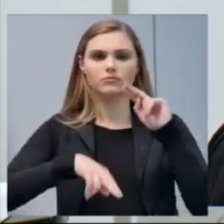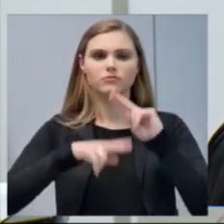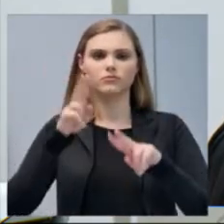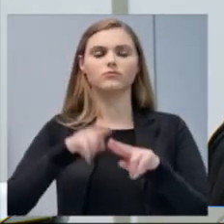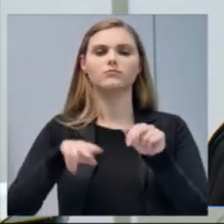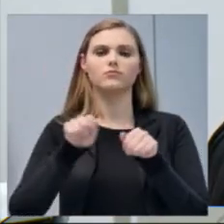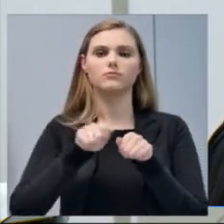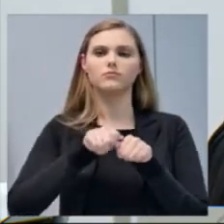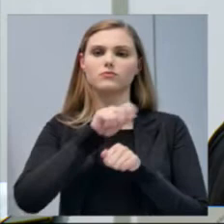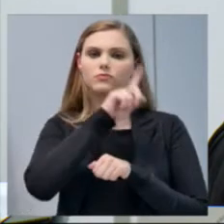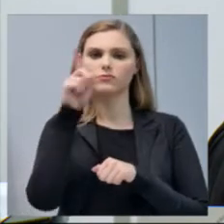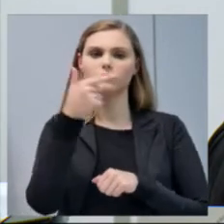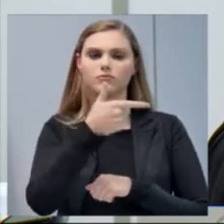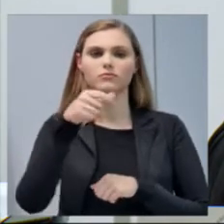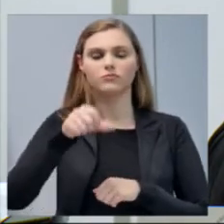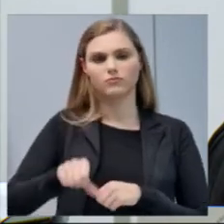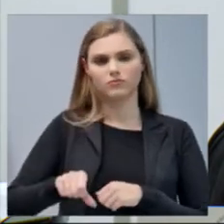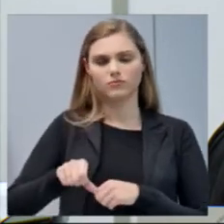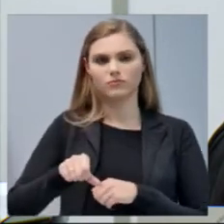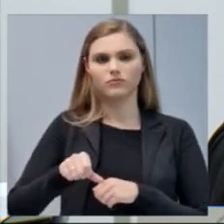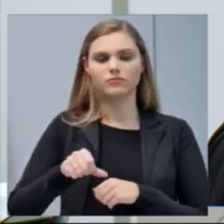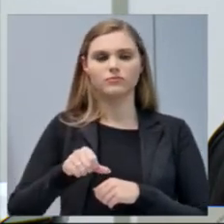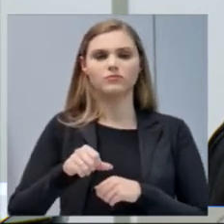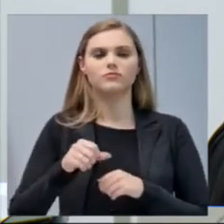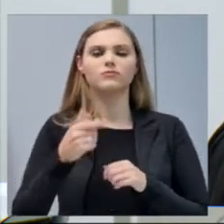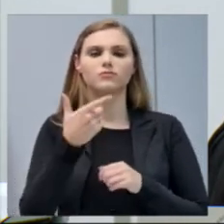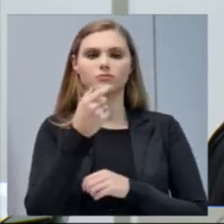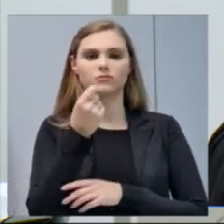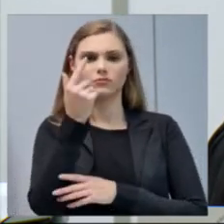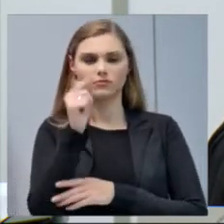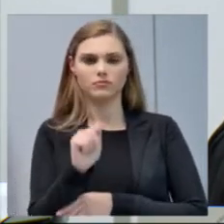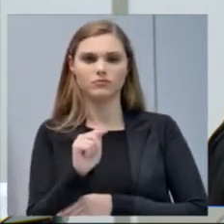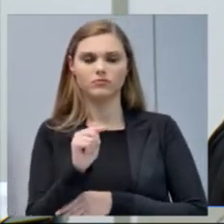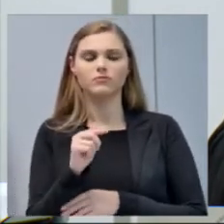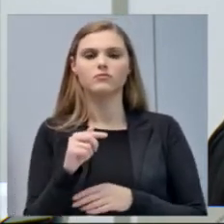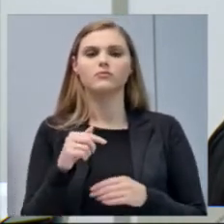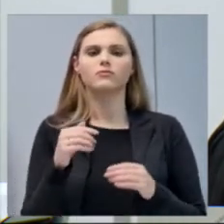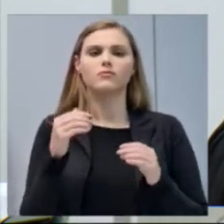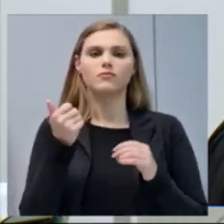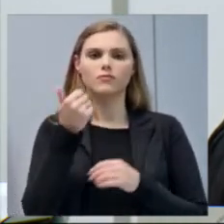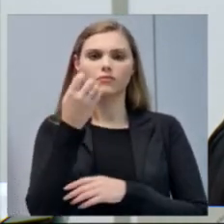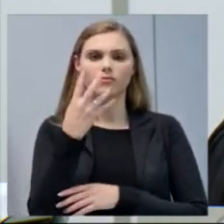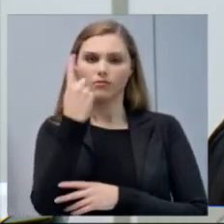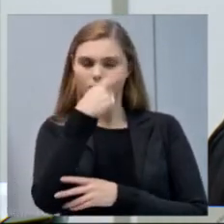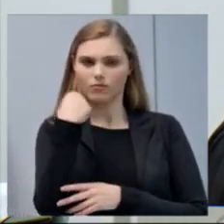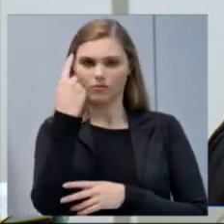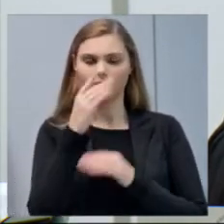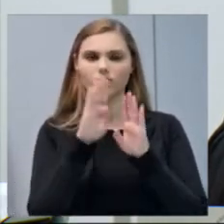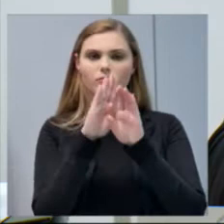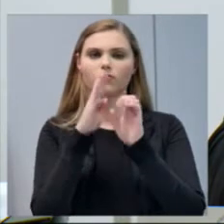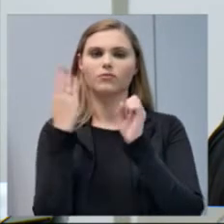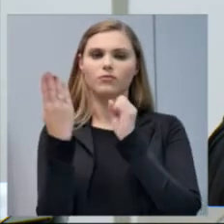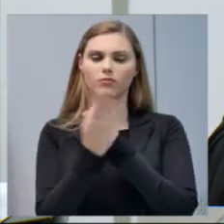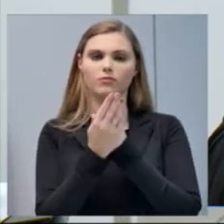no dia 29 de 6 de 2017, às 14h, no Centro Comunitário do Bairro Bortolom.